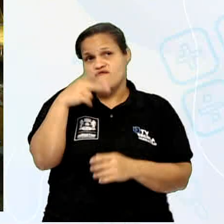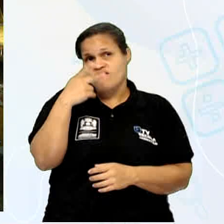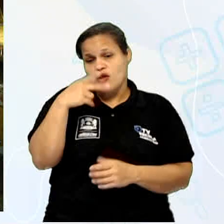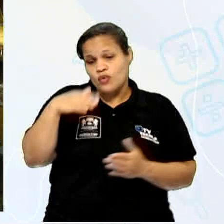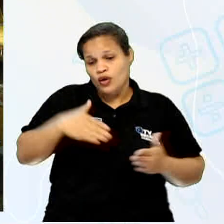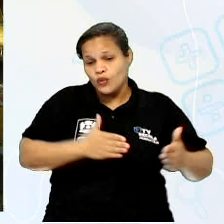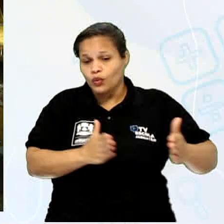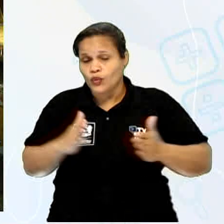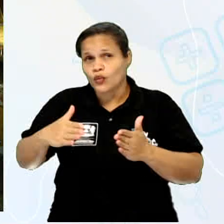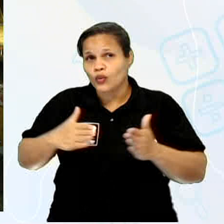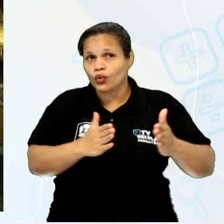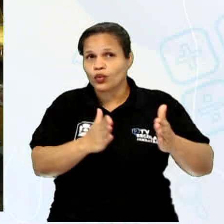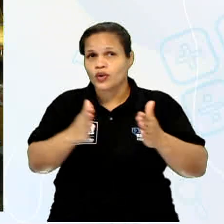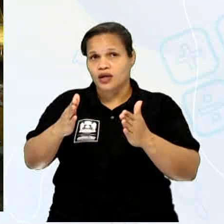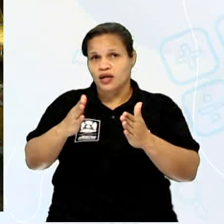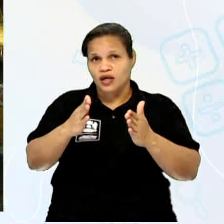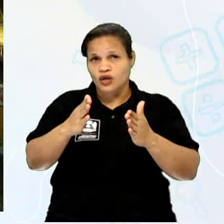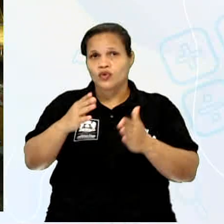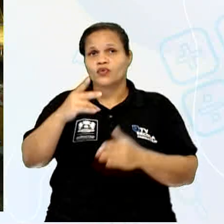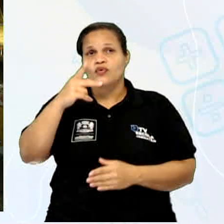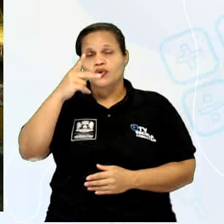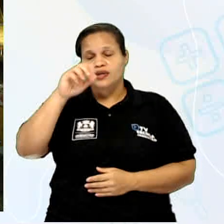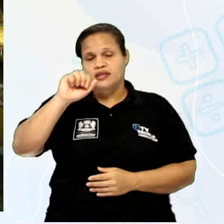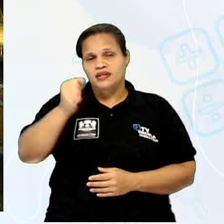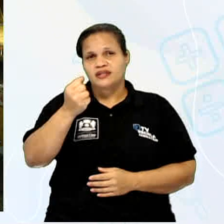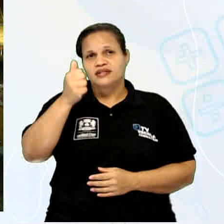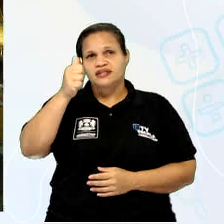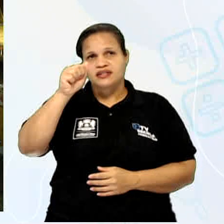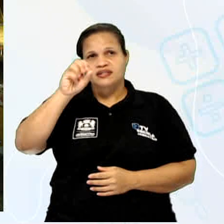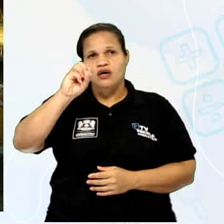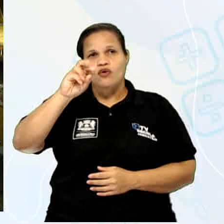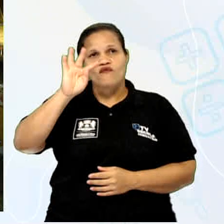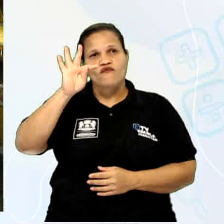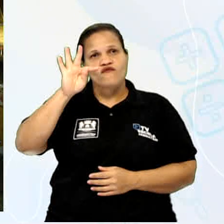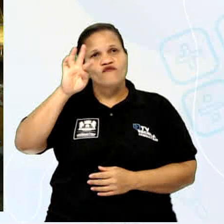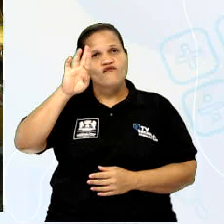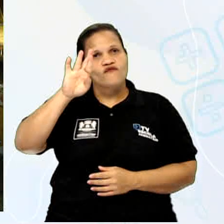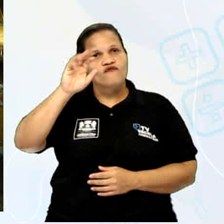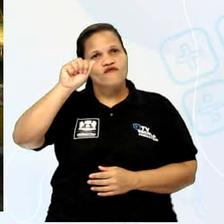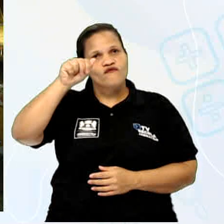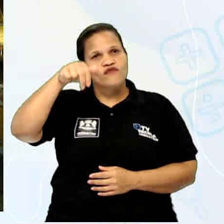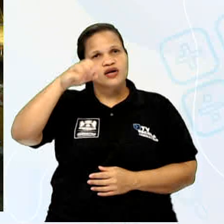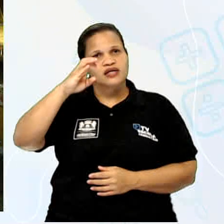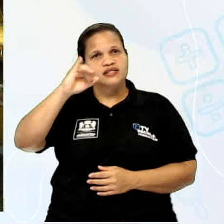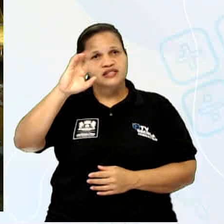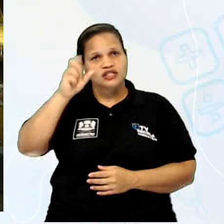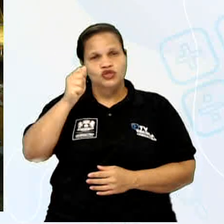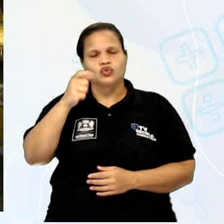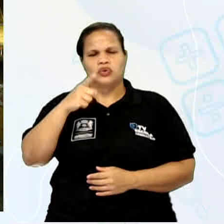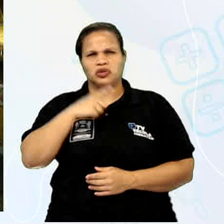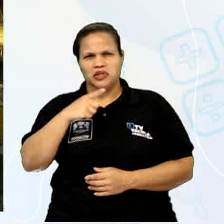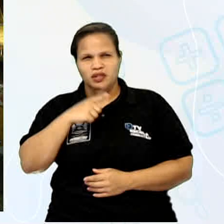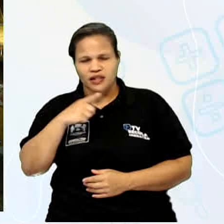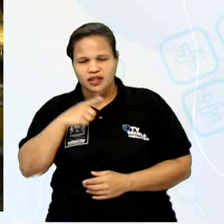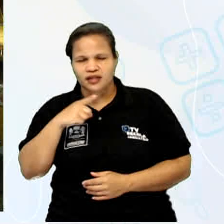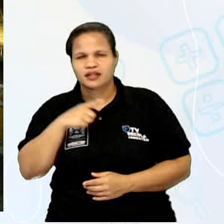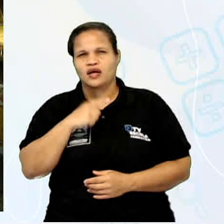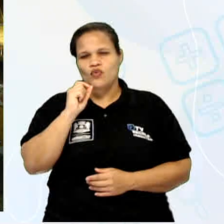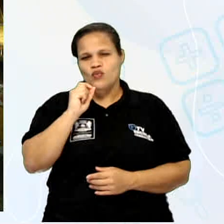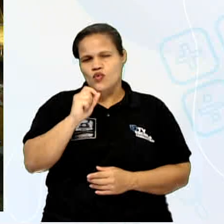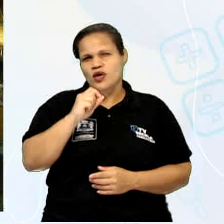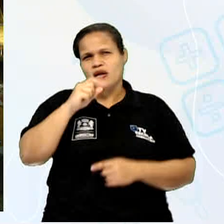oficinas de instrumentos musicais, estúdios de gravação, além da obra completa de Luiz Gonzaga.